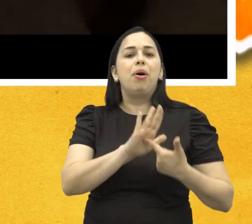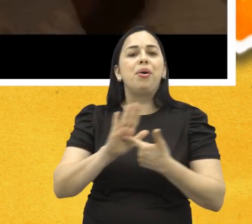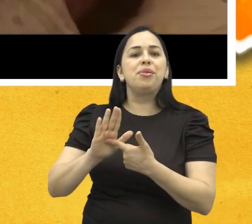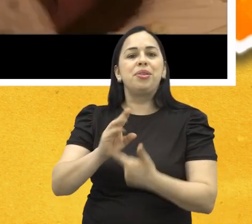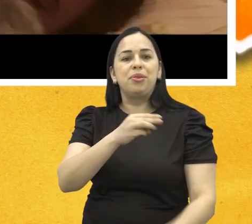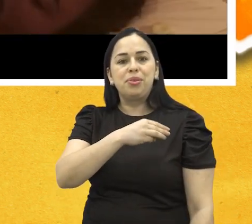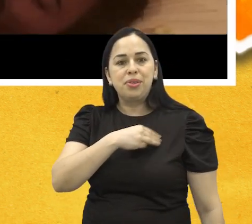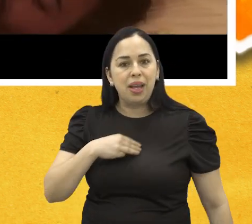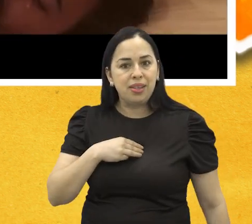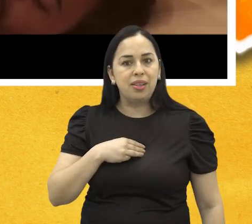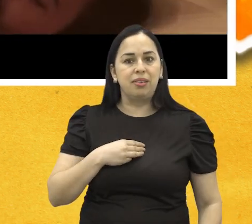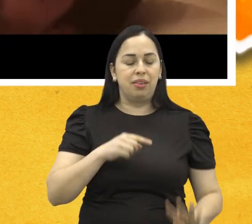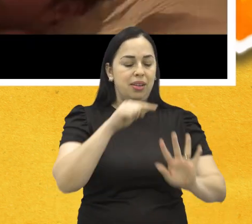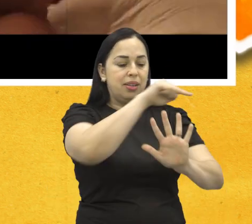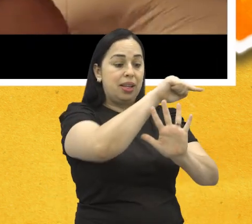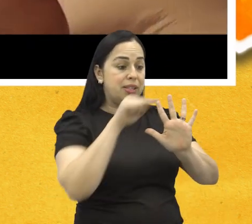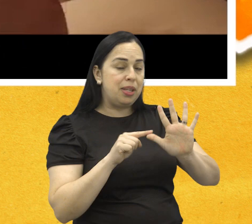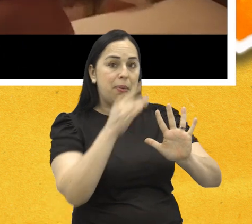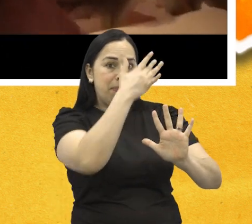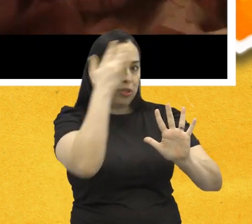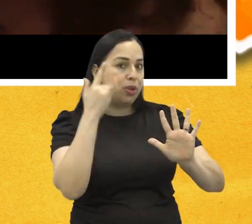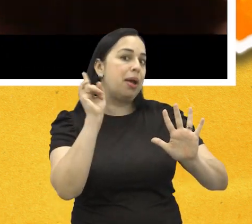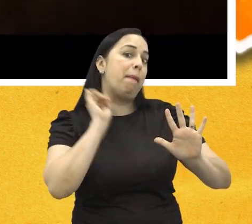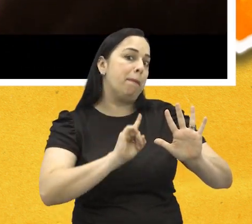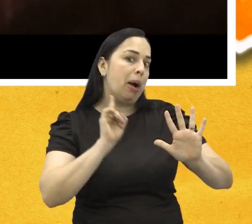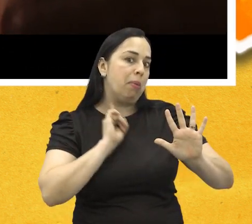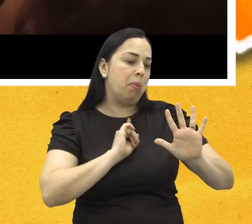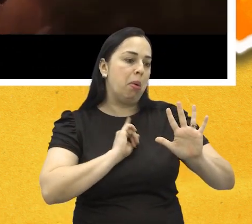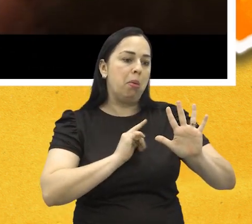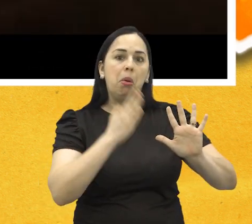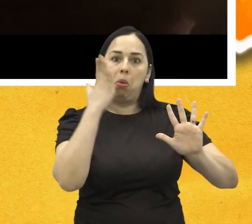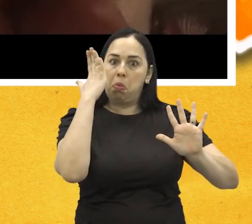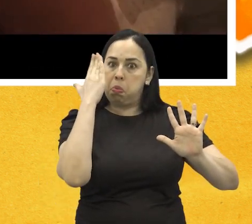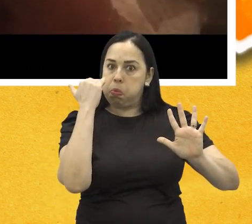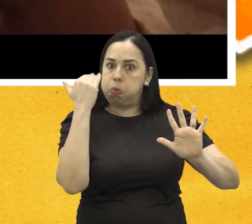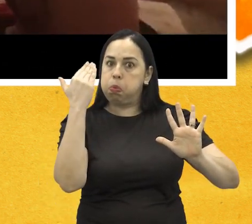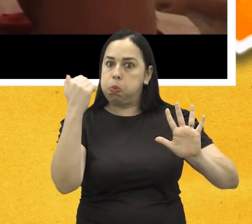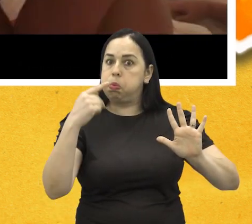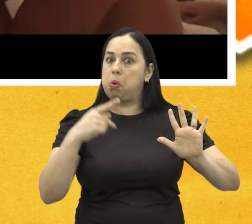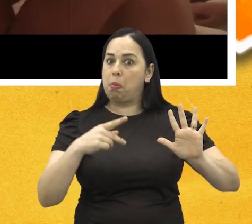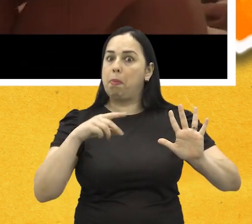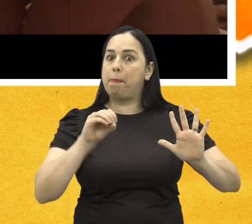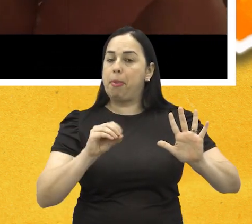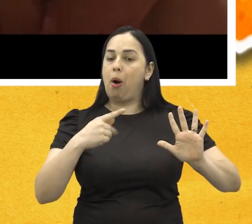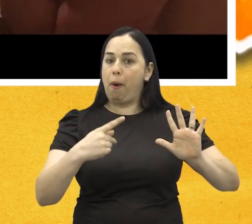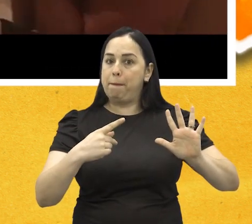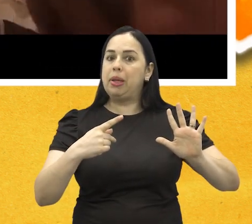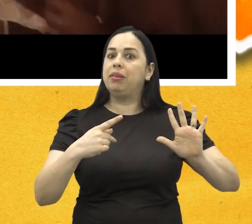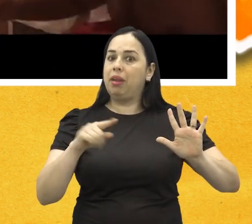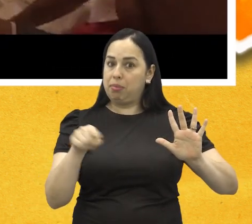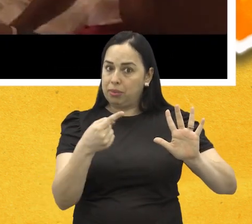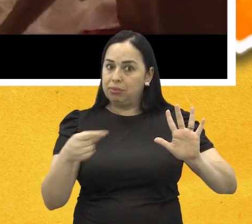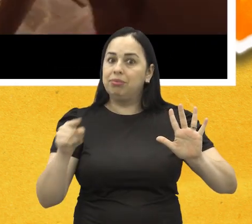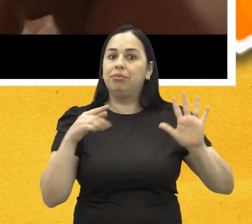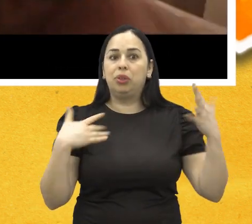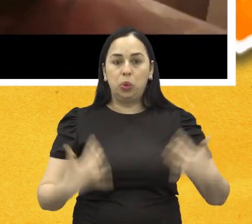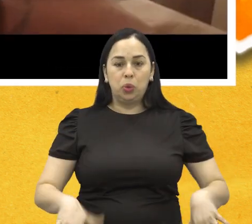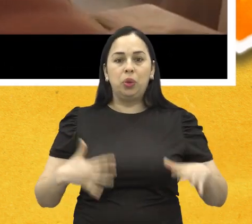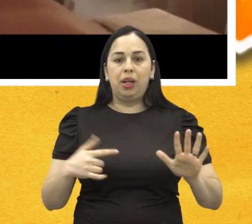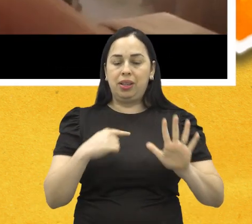formado em 2014 por cinco mineiros conquistou um grande espaço na música pop brasileira durante os últimos anos.